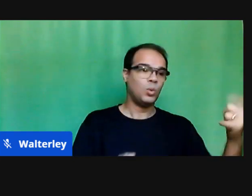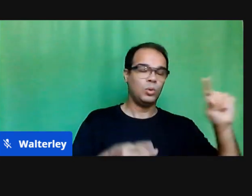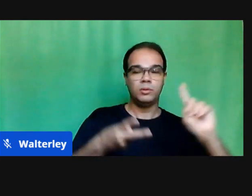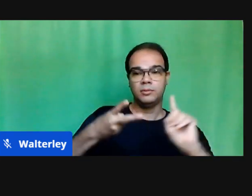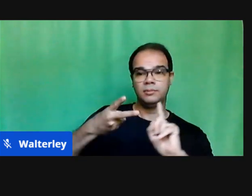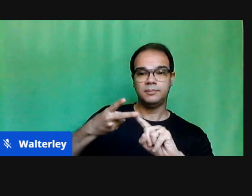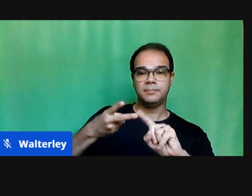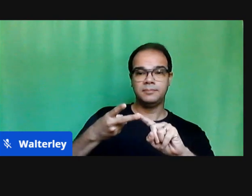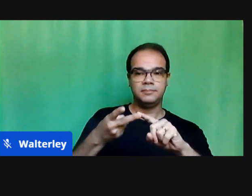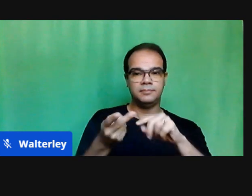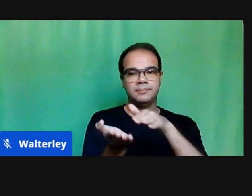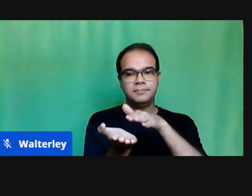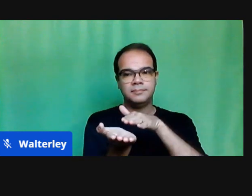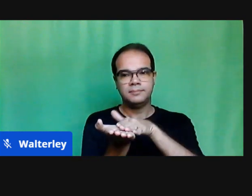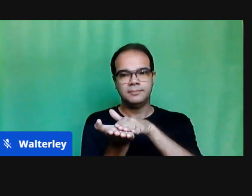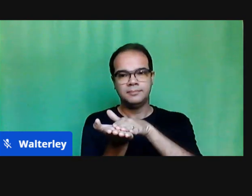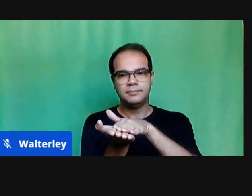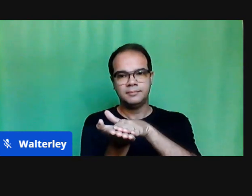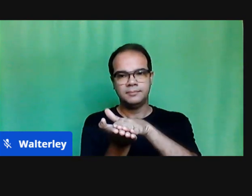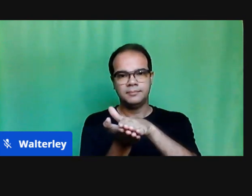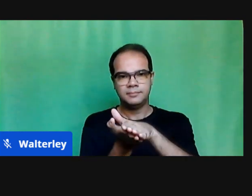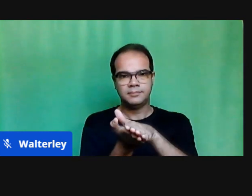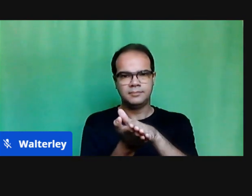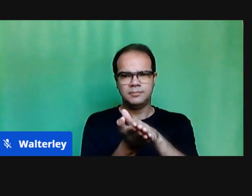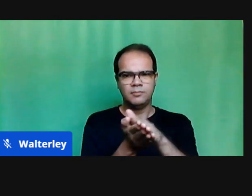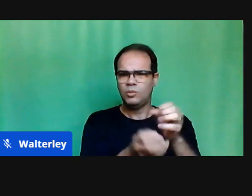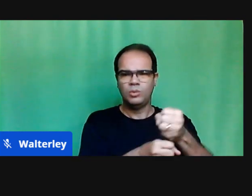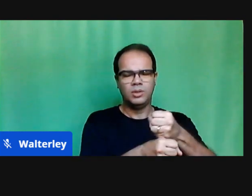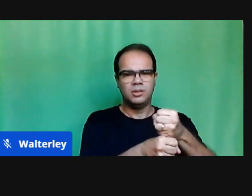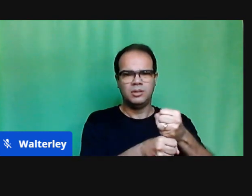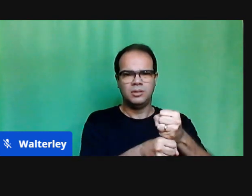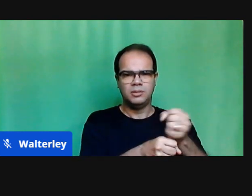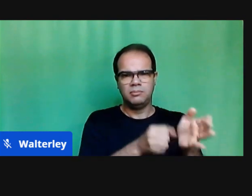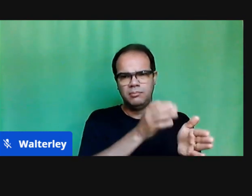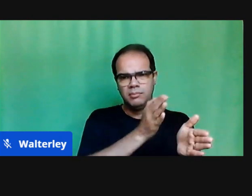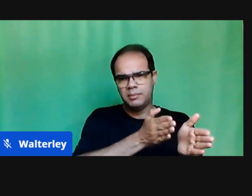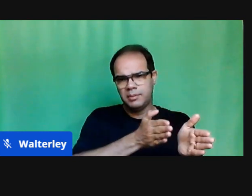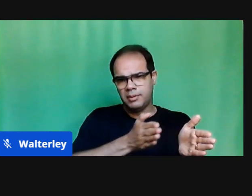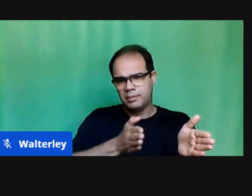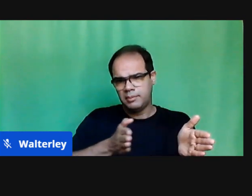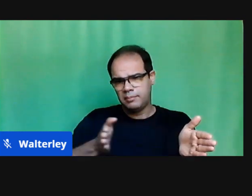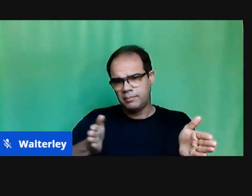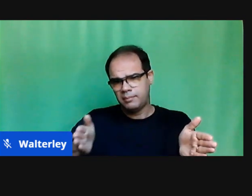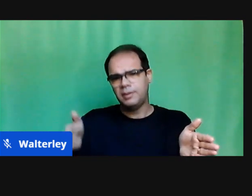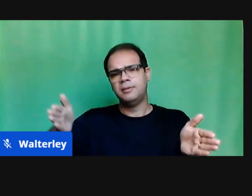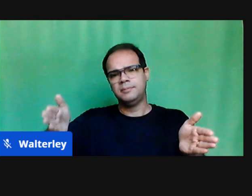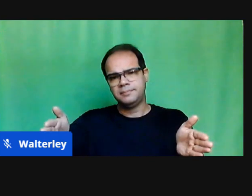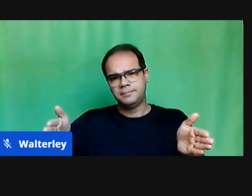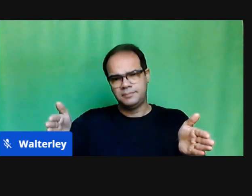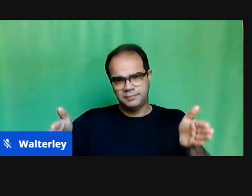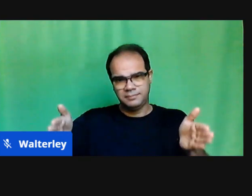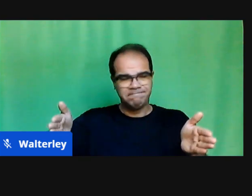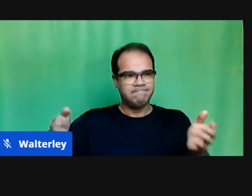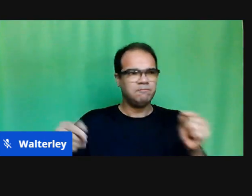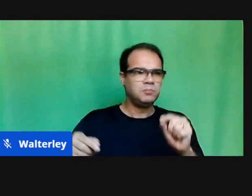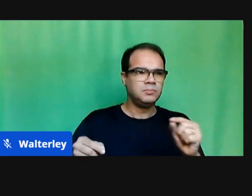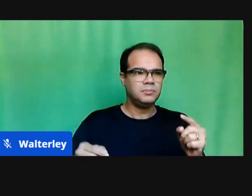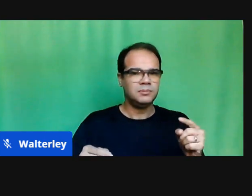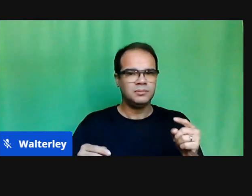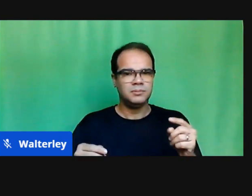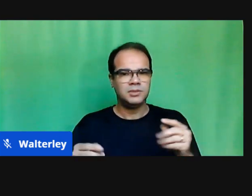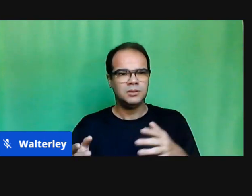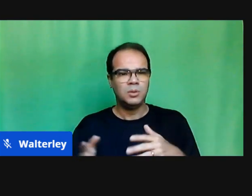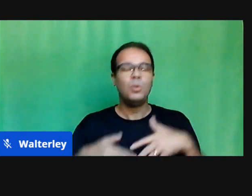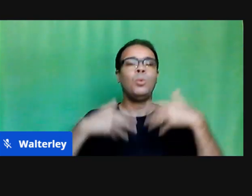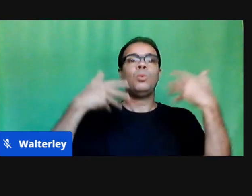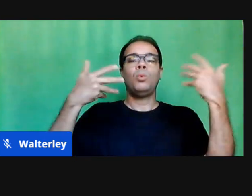e durante todo o ano nós ficamos discutindo, indo e vindo com relação a quais